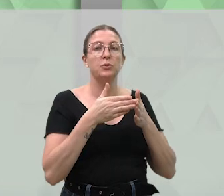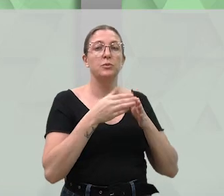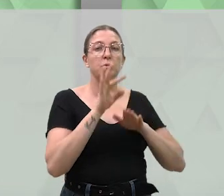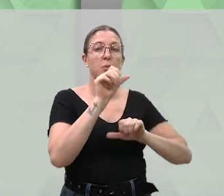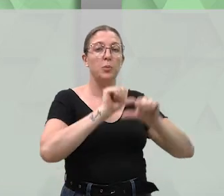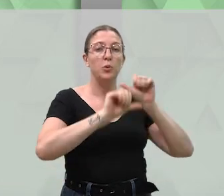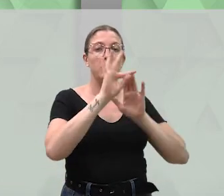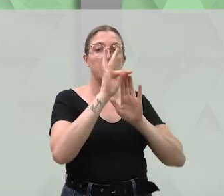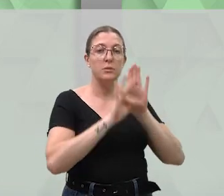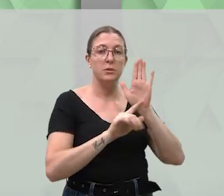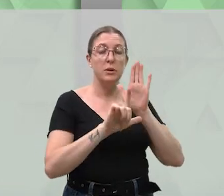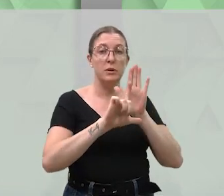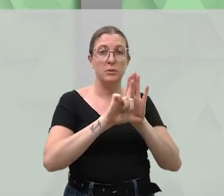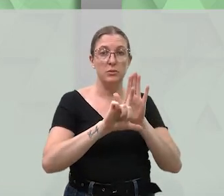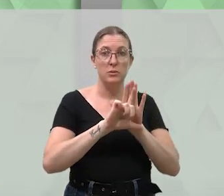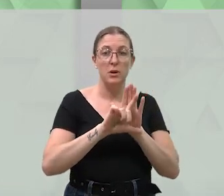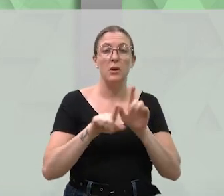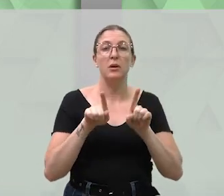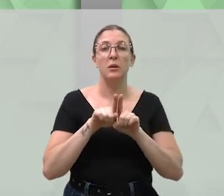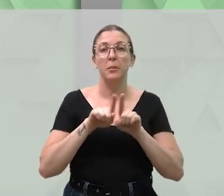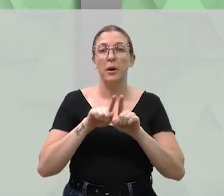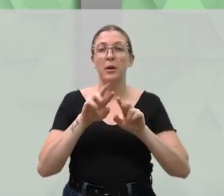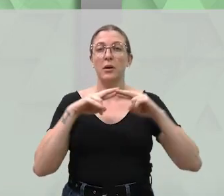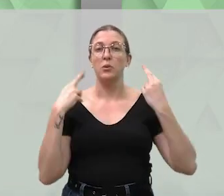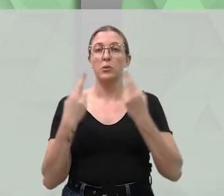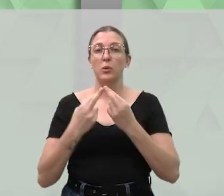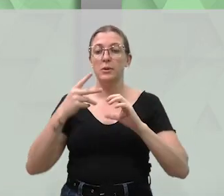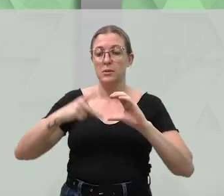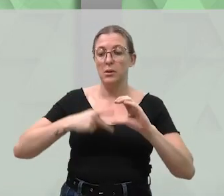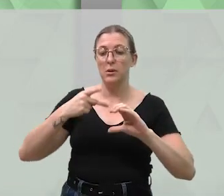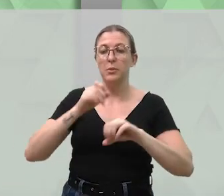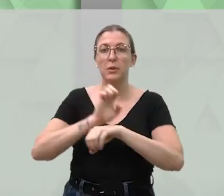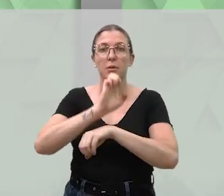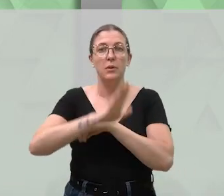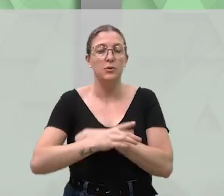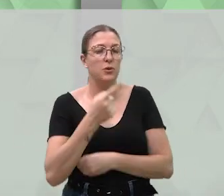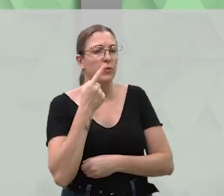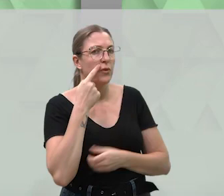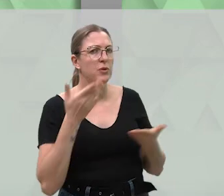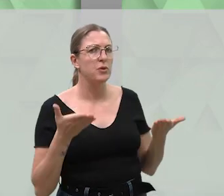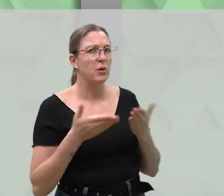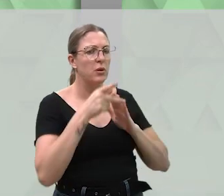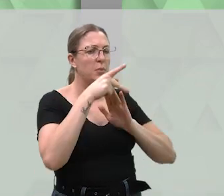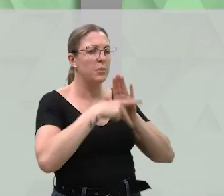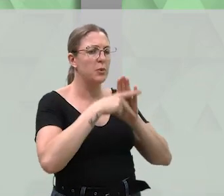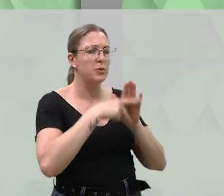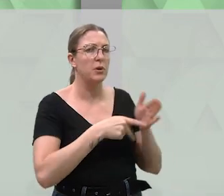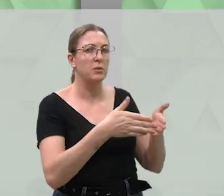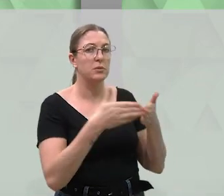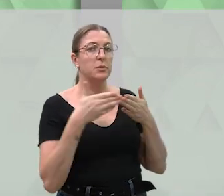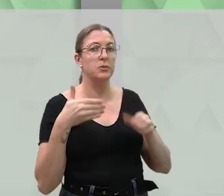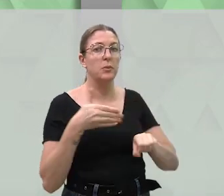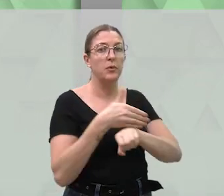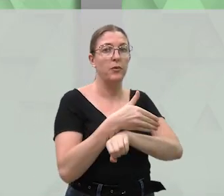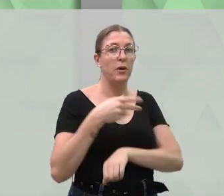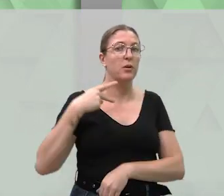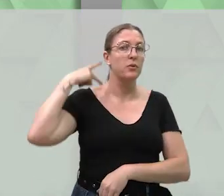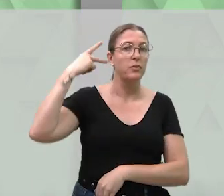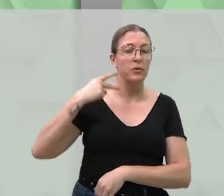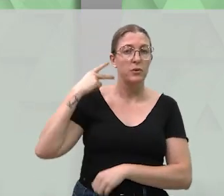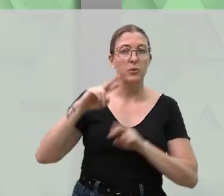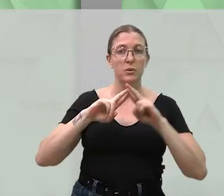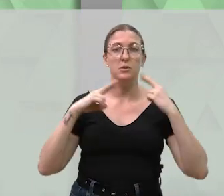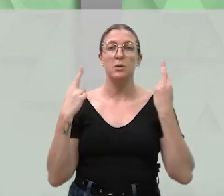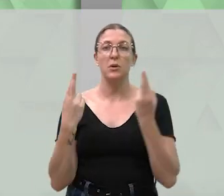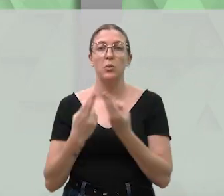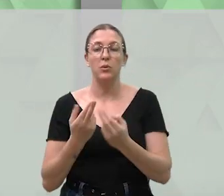e as sessões da Câmara de Venedores de Erechim. Confira nesse instante os projetos e requerimentos aprovados pelos parlamentares